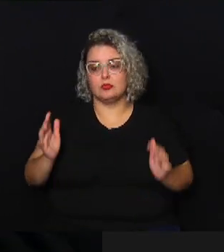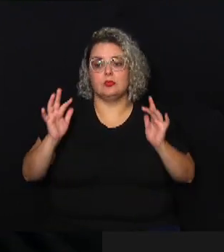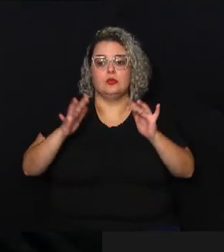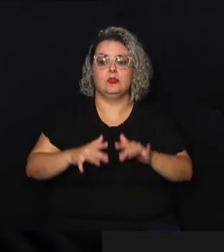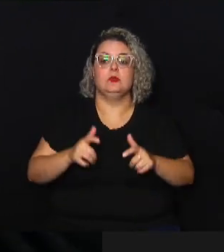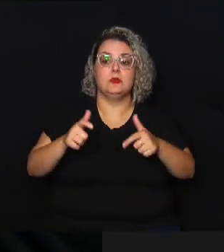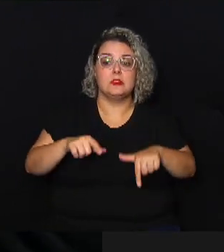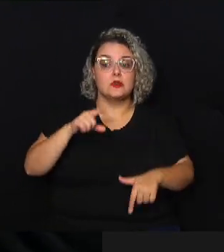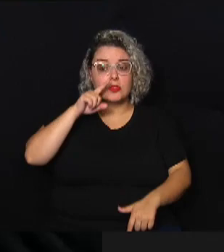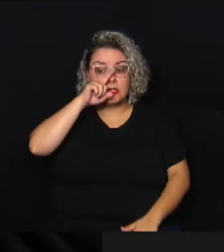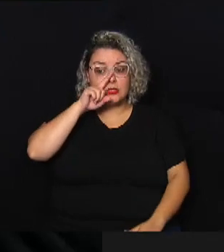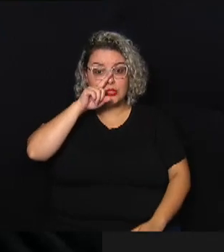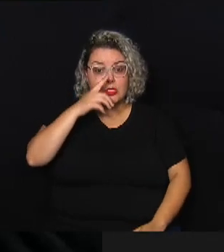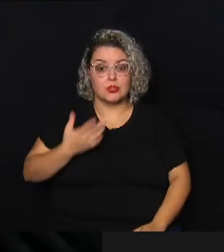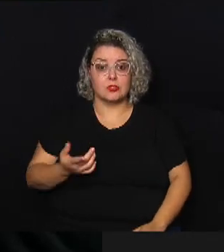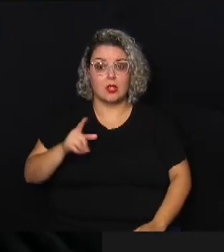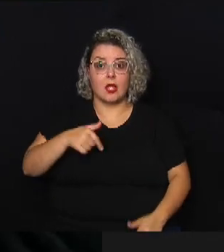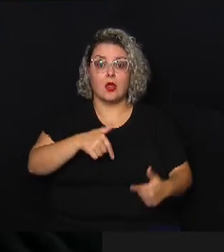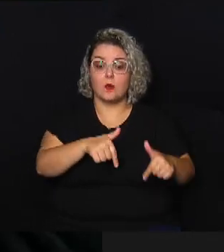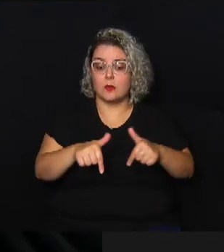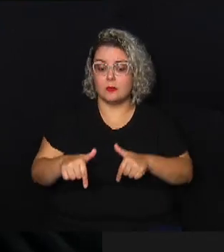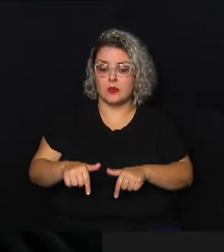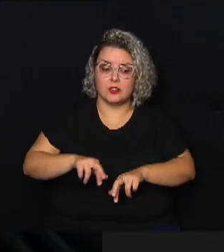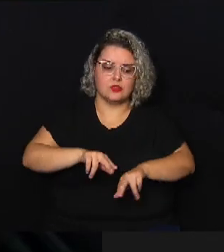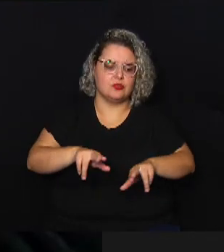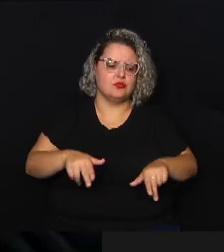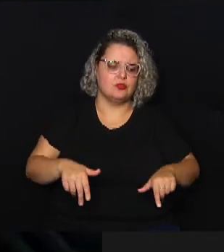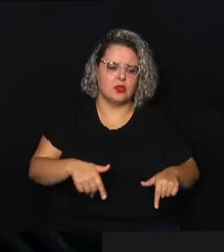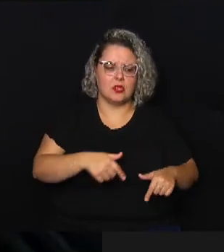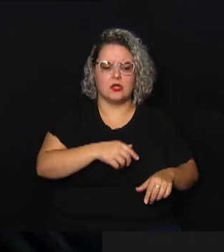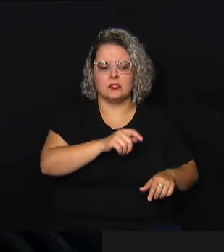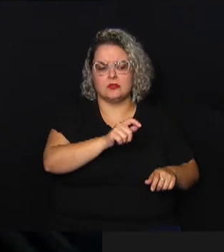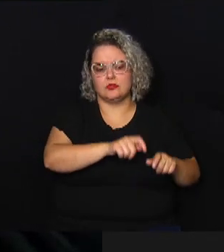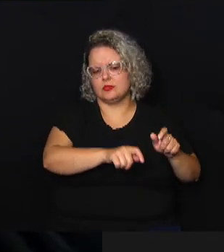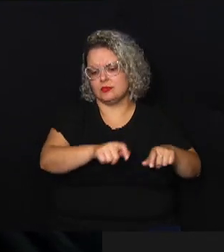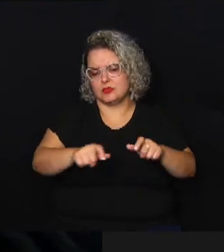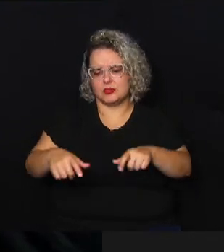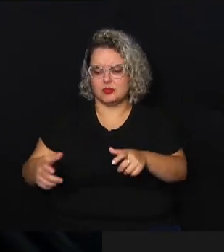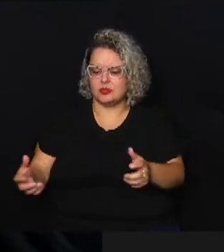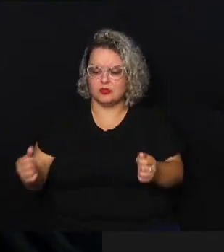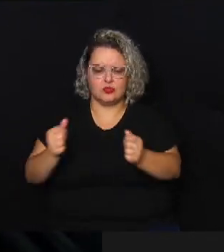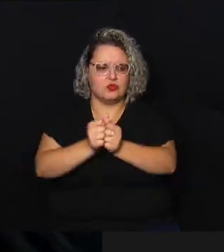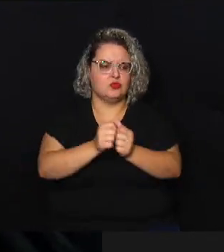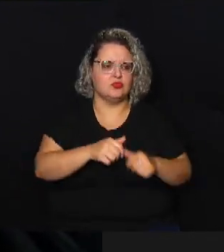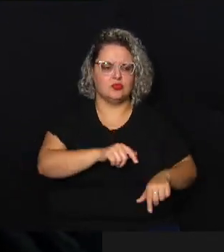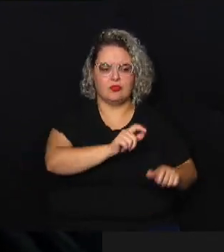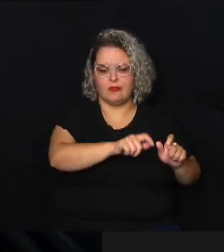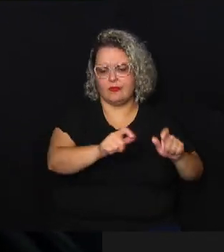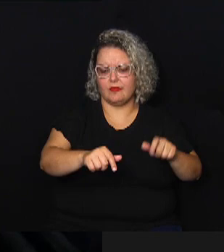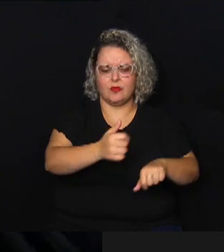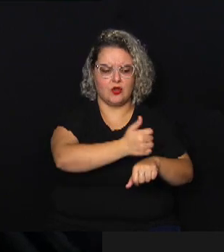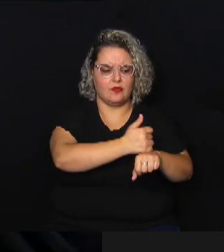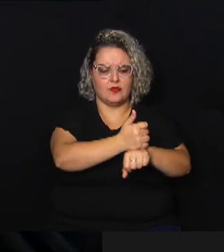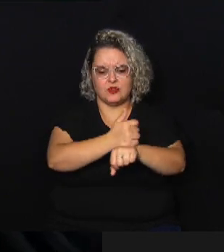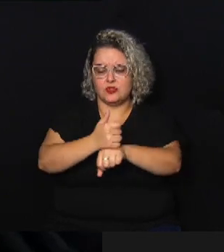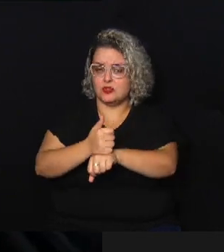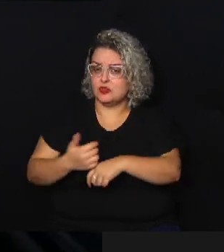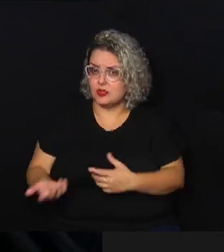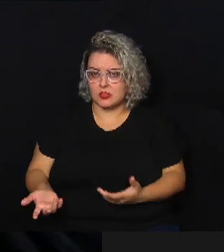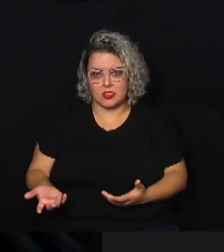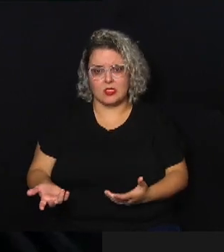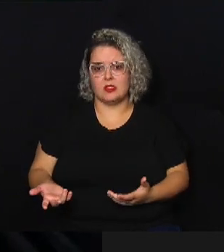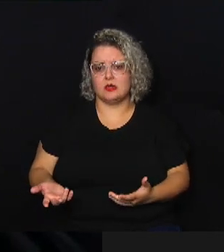alto risco então é um trabalho multidisciplinar e que não é simples a gente resolver tudo isso mas eu acho que é